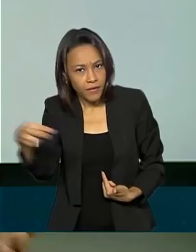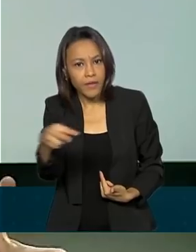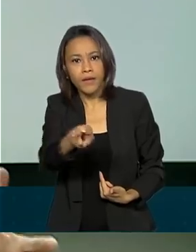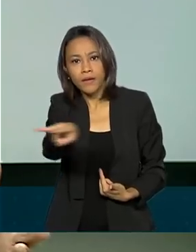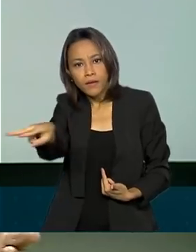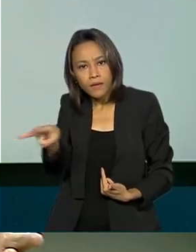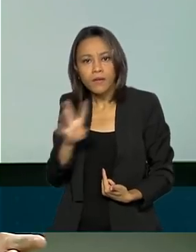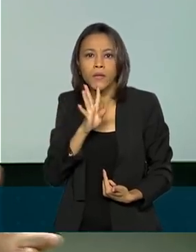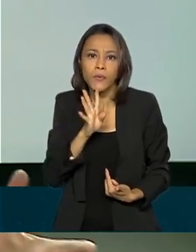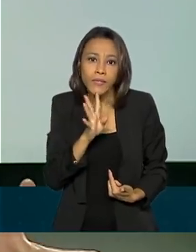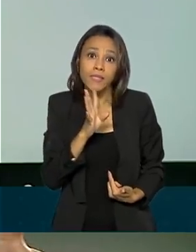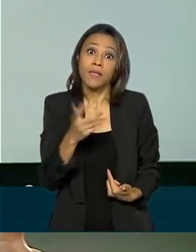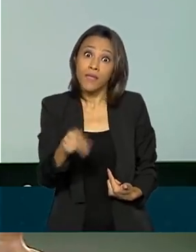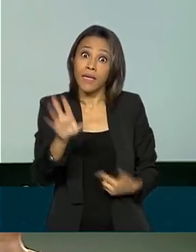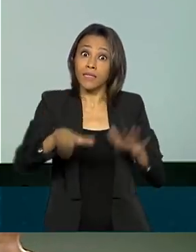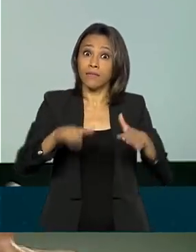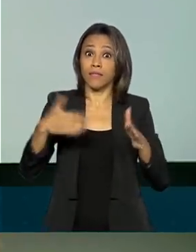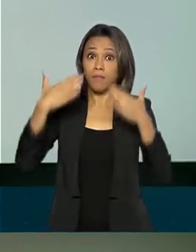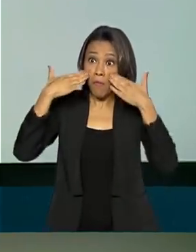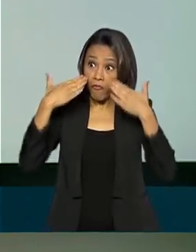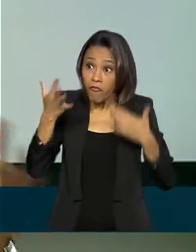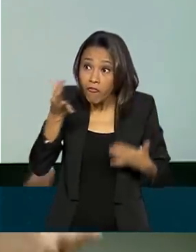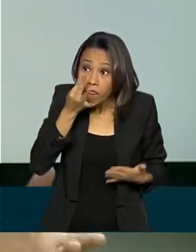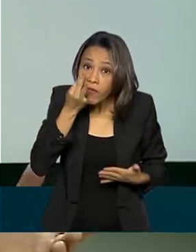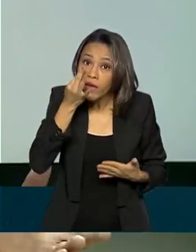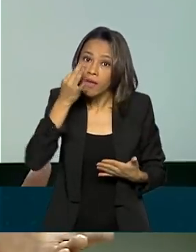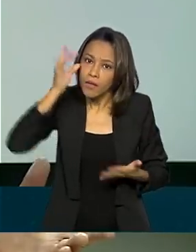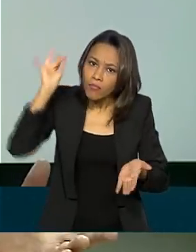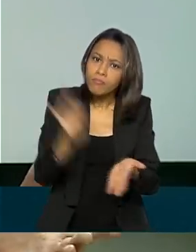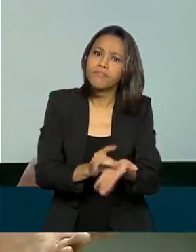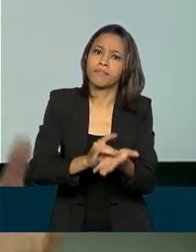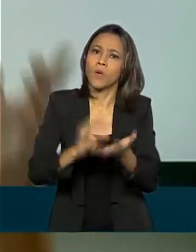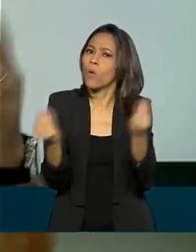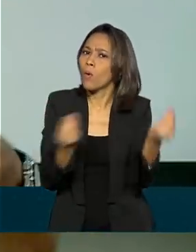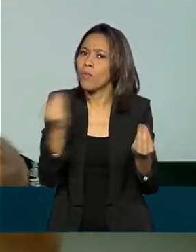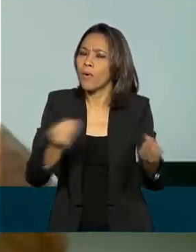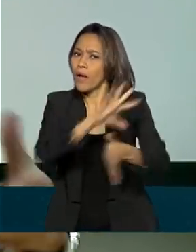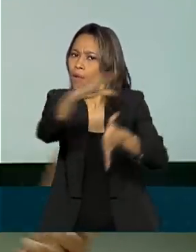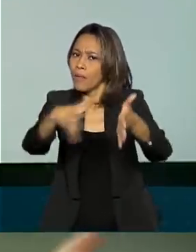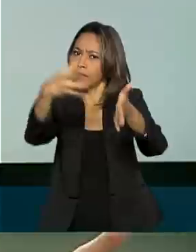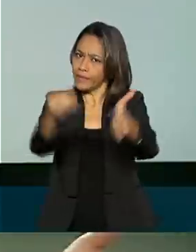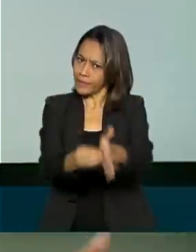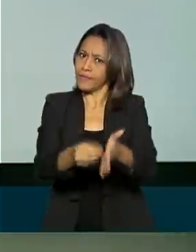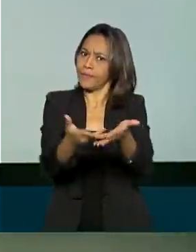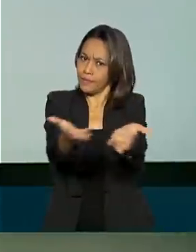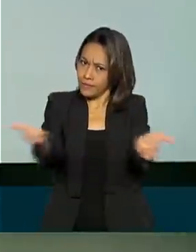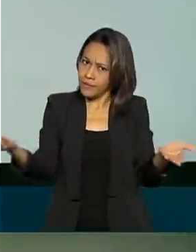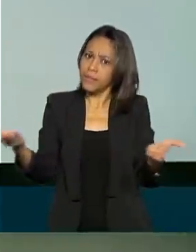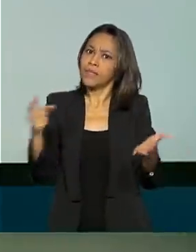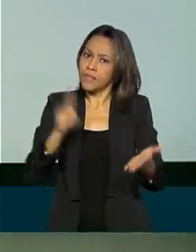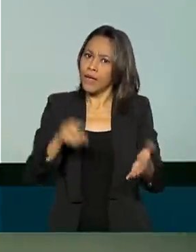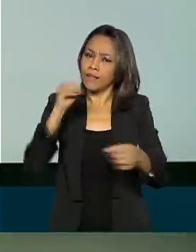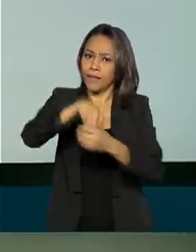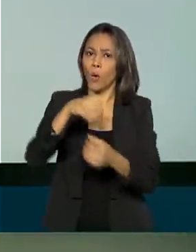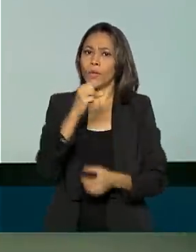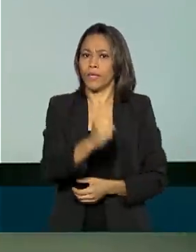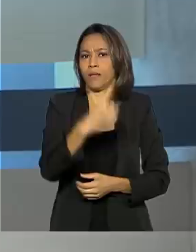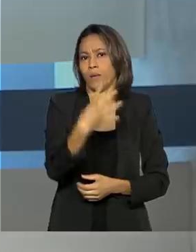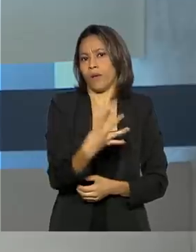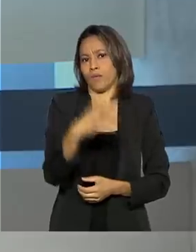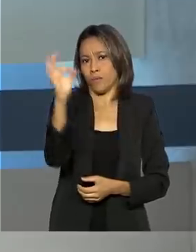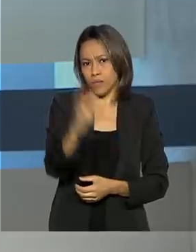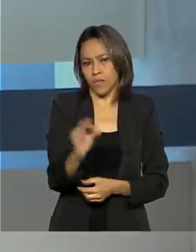aquela Amazônia que não aparece nunca e que é aquela que está dentro dos 84% que estão preservados.